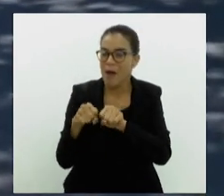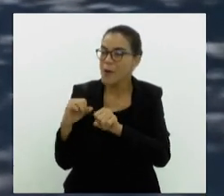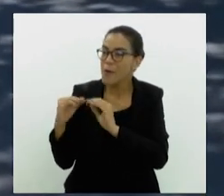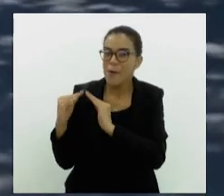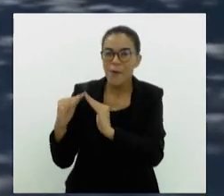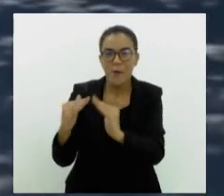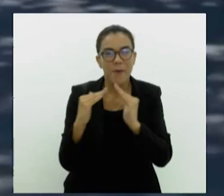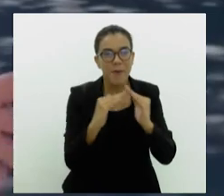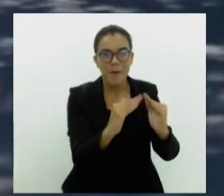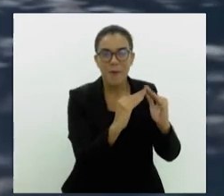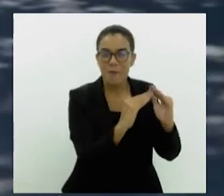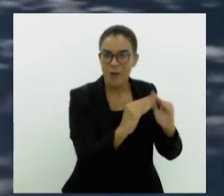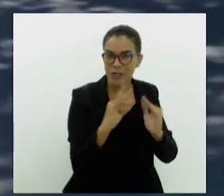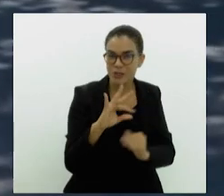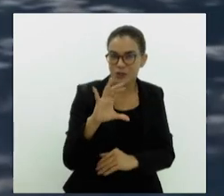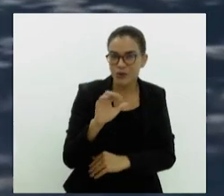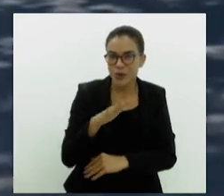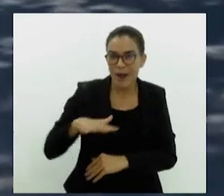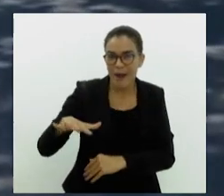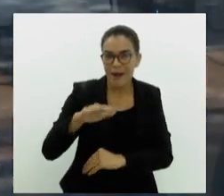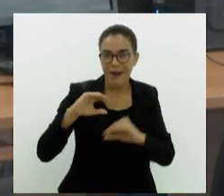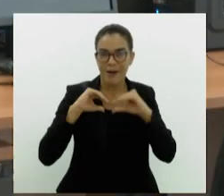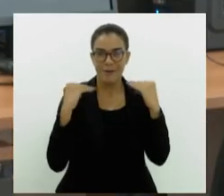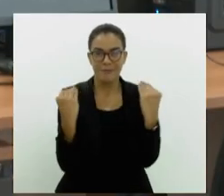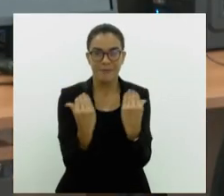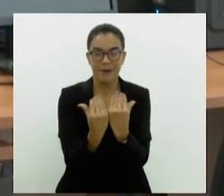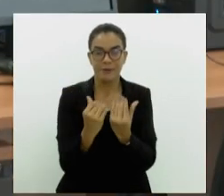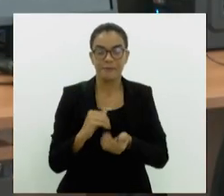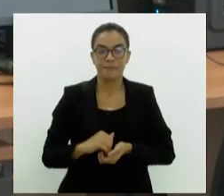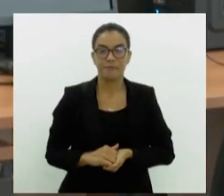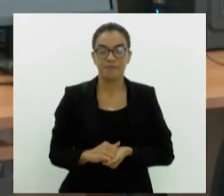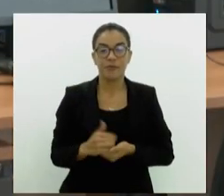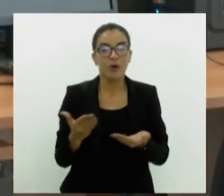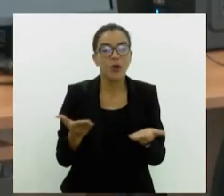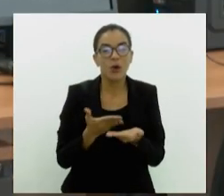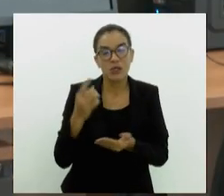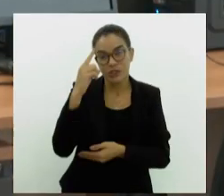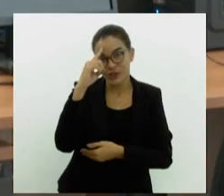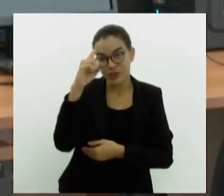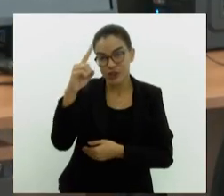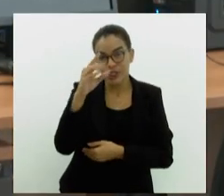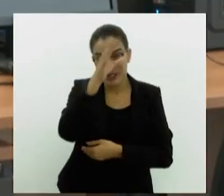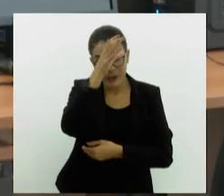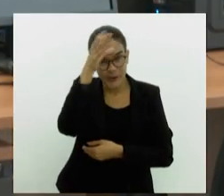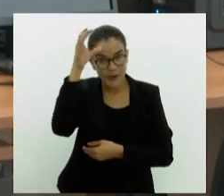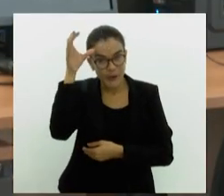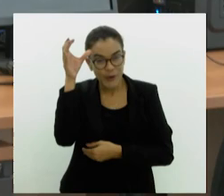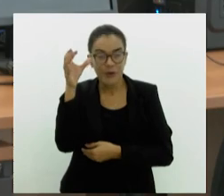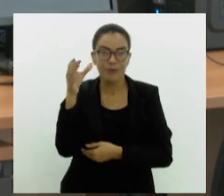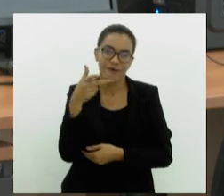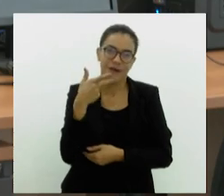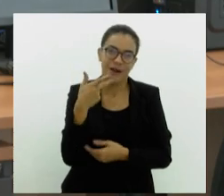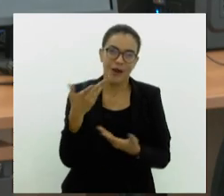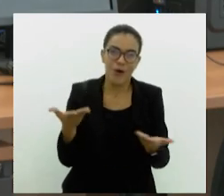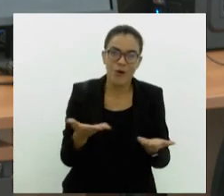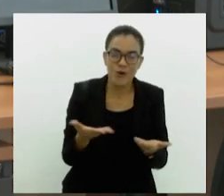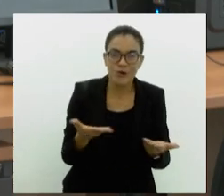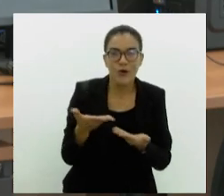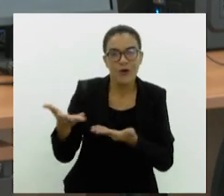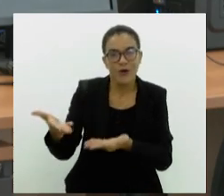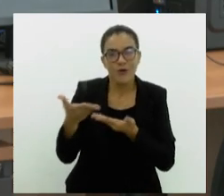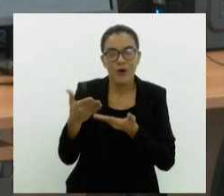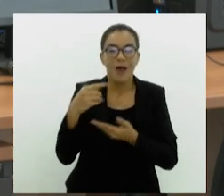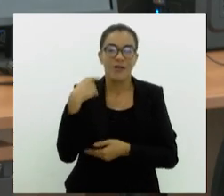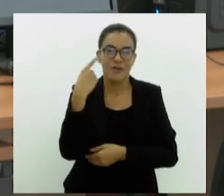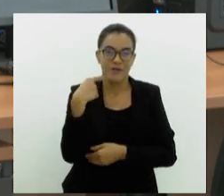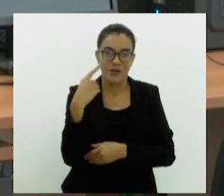moradores aqui da Grande Tijuca, região do Maracanã. E hoje é dia do consumidor. E para falar da data, nós convidamos o advogado